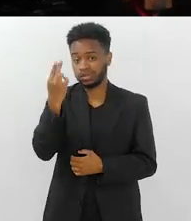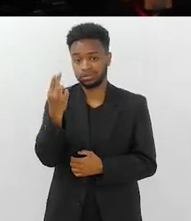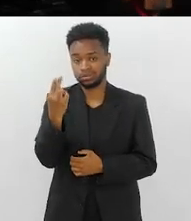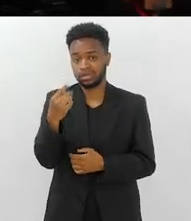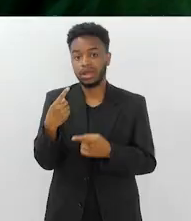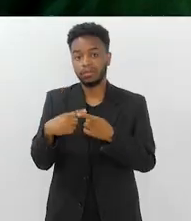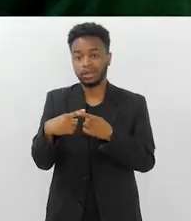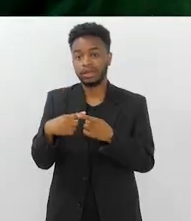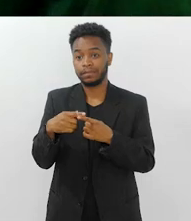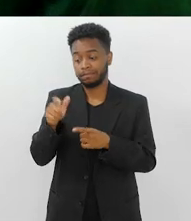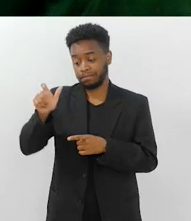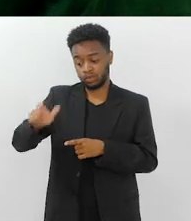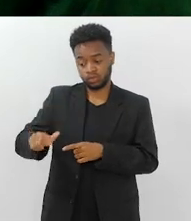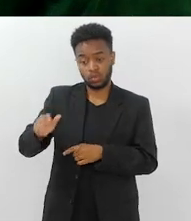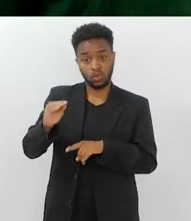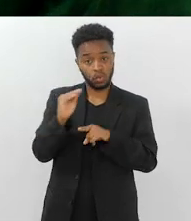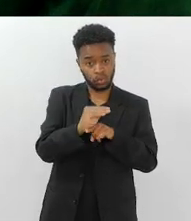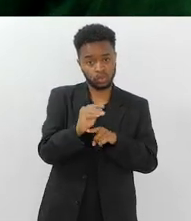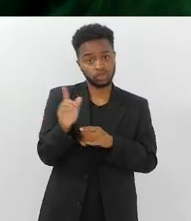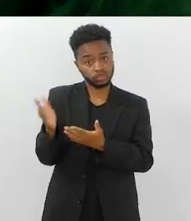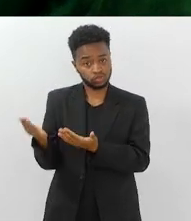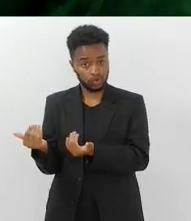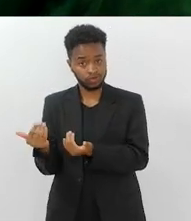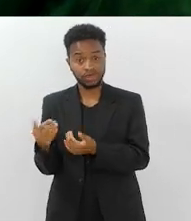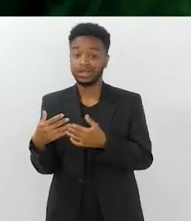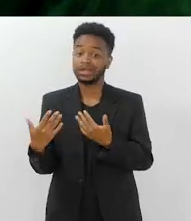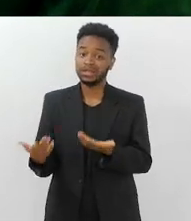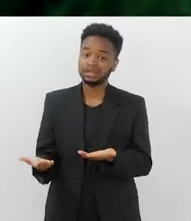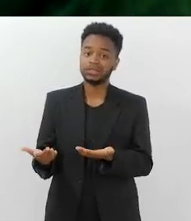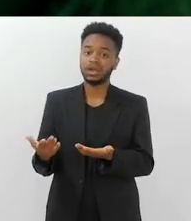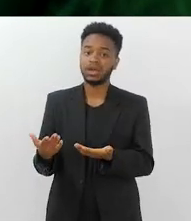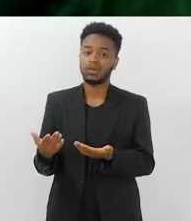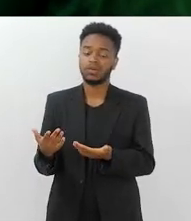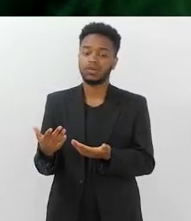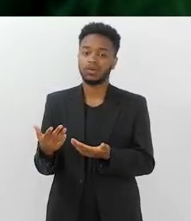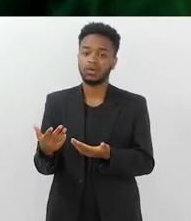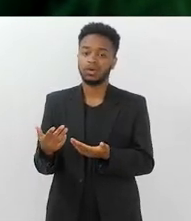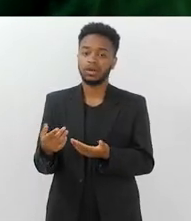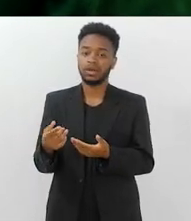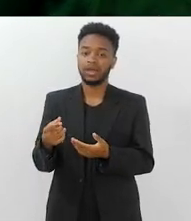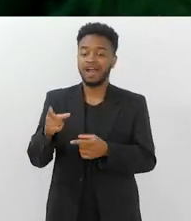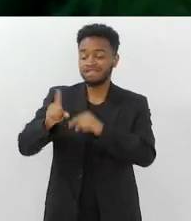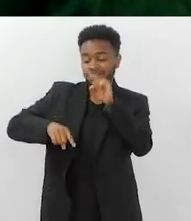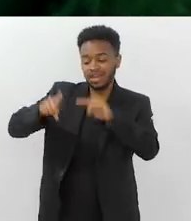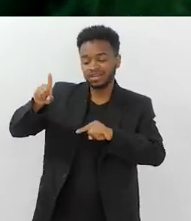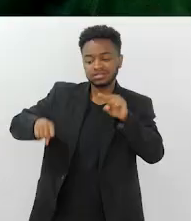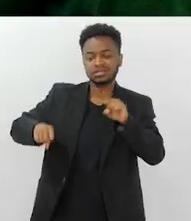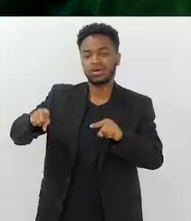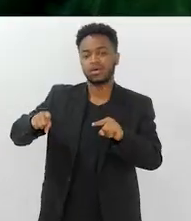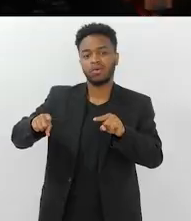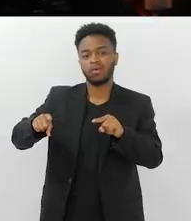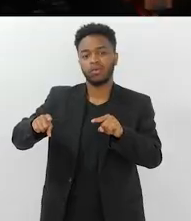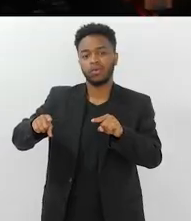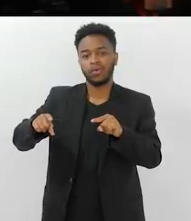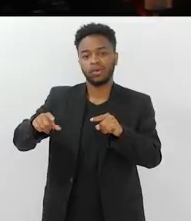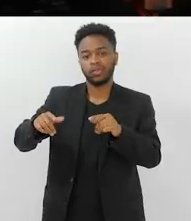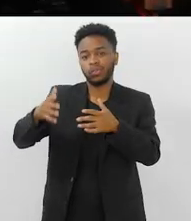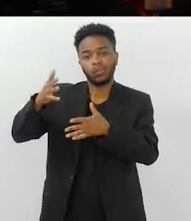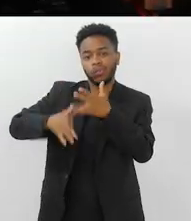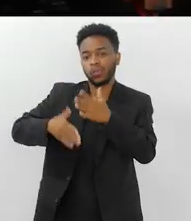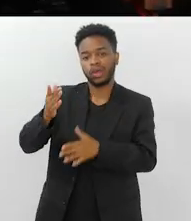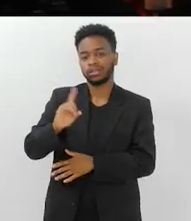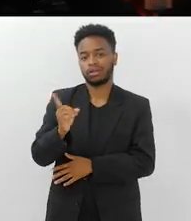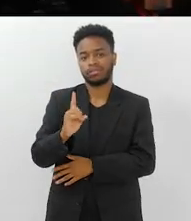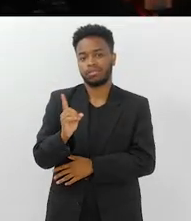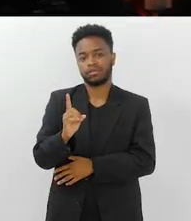regra, quem cuida é mais jovem, então, essa pessoa está menos suscetível a essas variações térmicas,